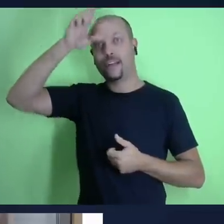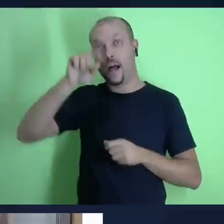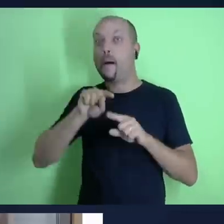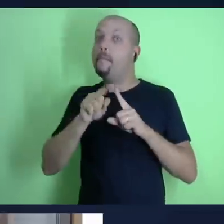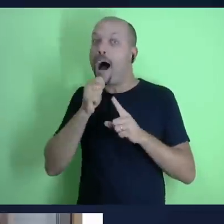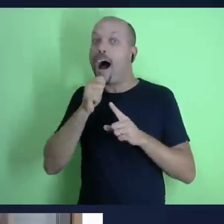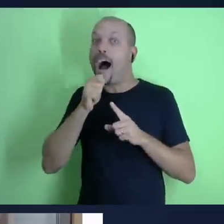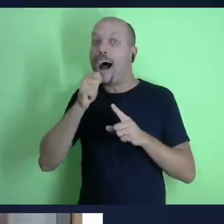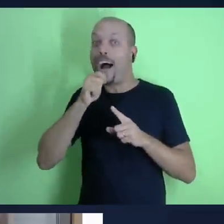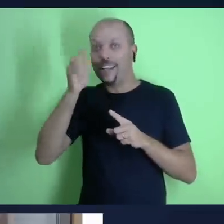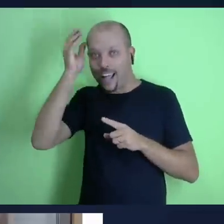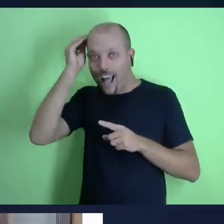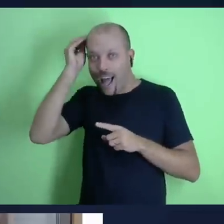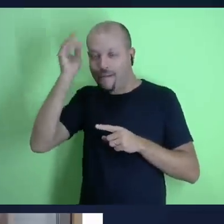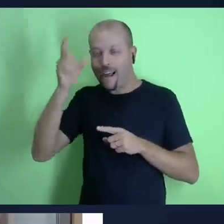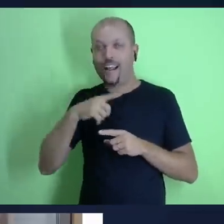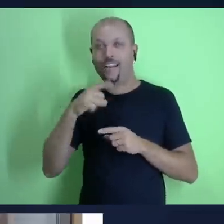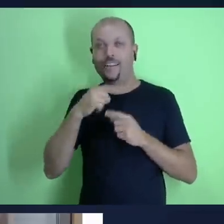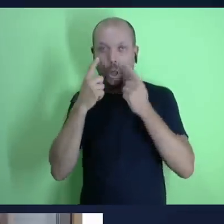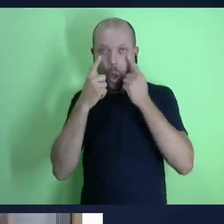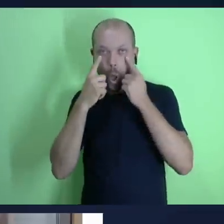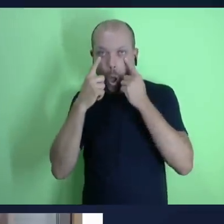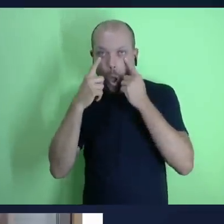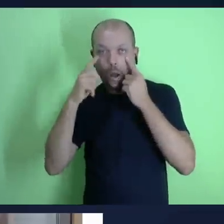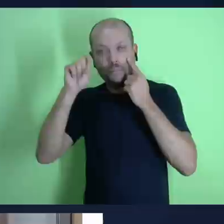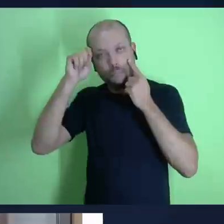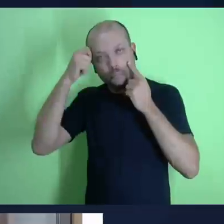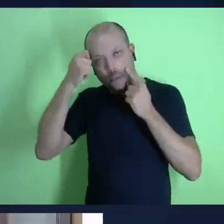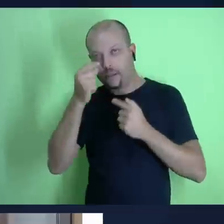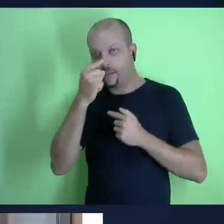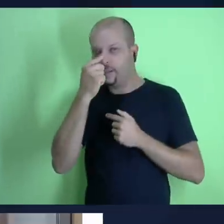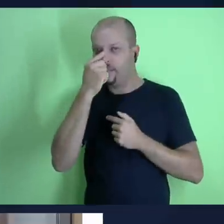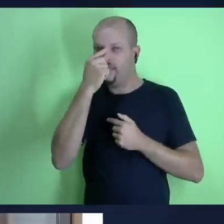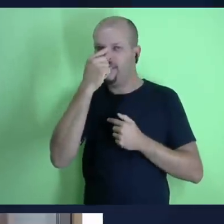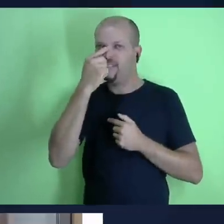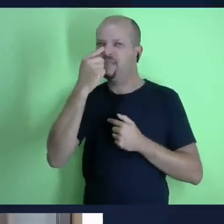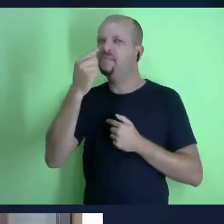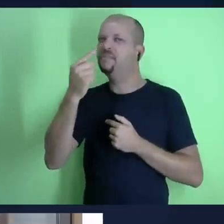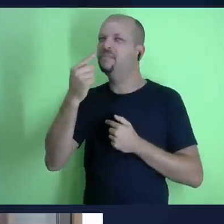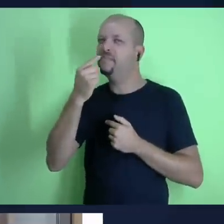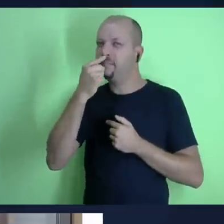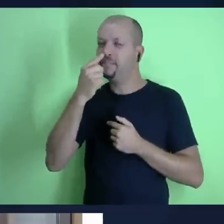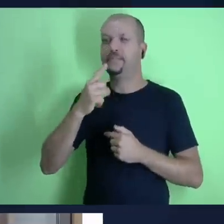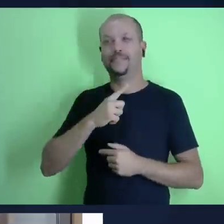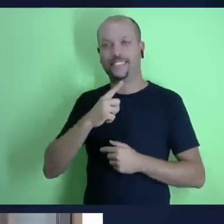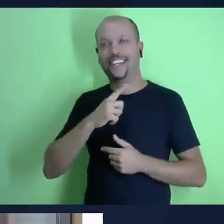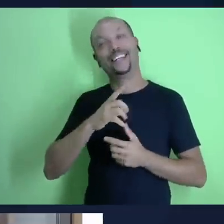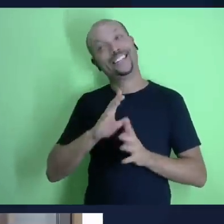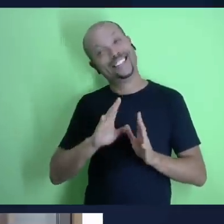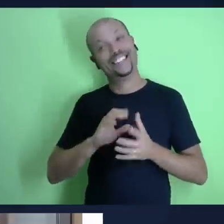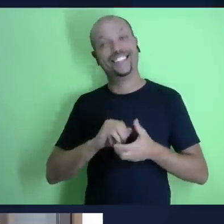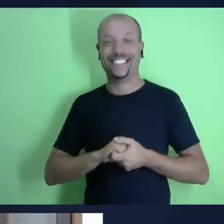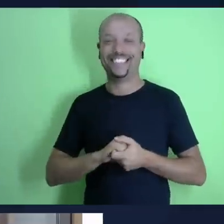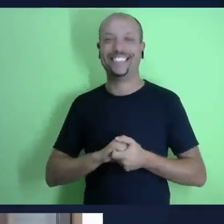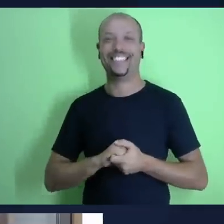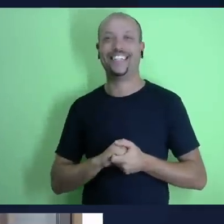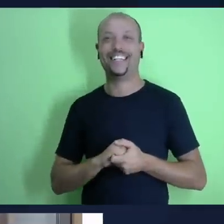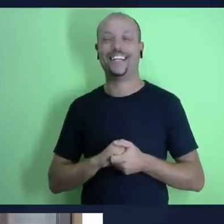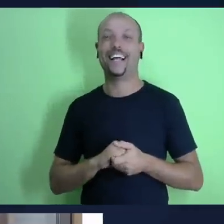uma testa avantajada mas ainda tenho cabelo é meus olhos são castanhos meu nariz é grande